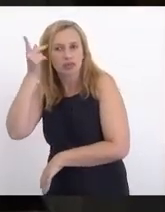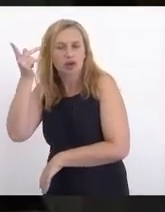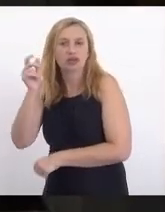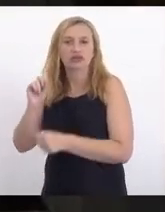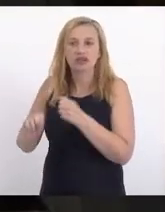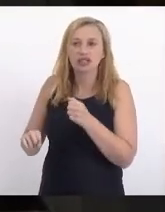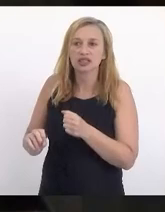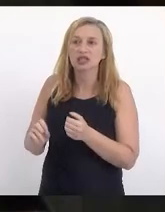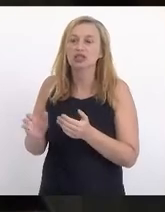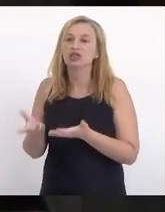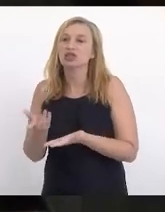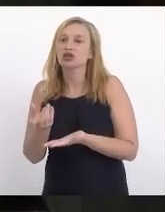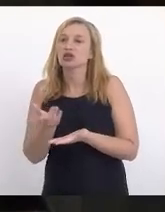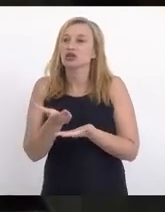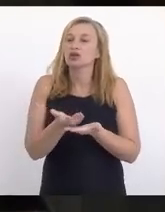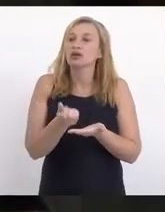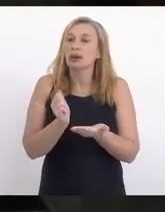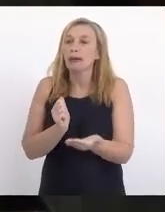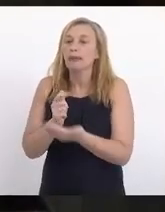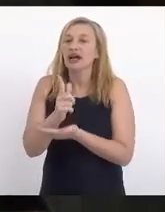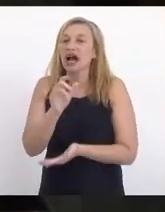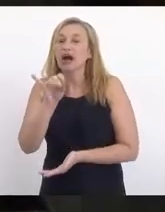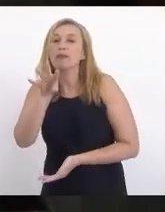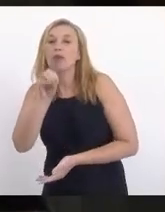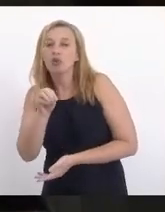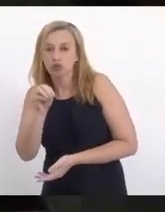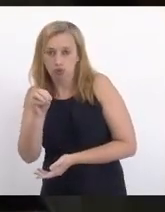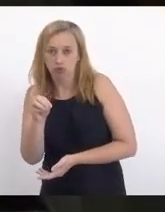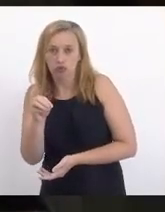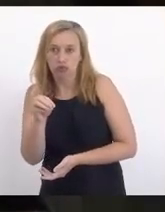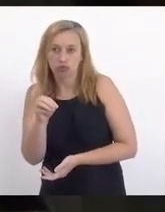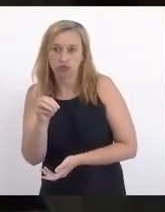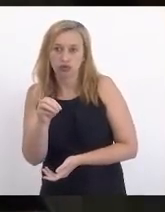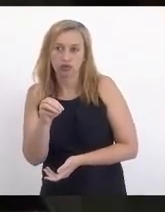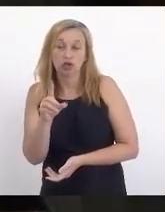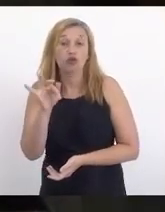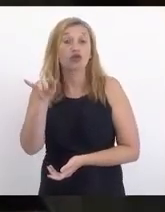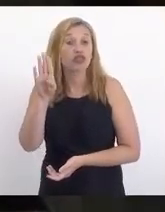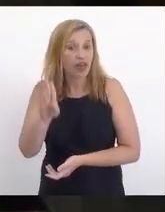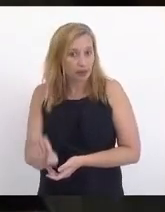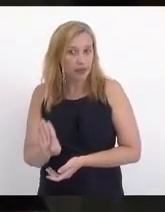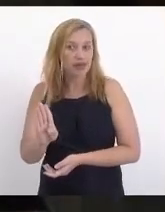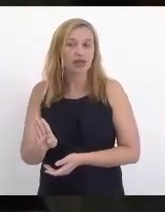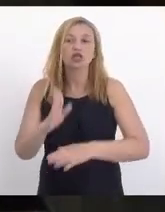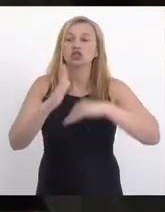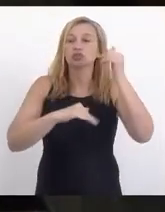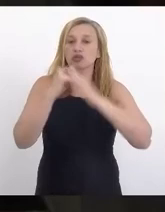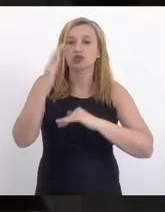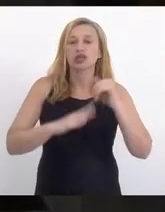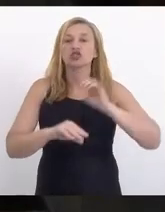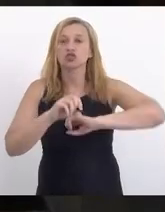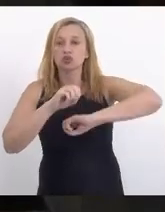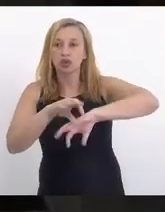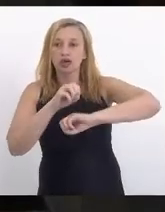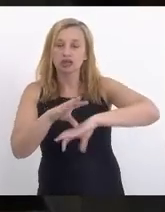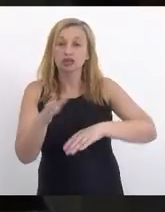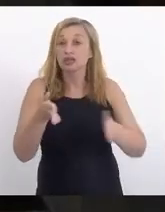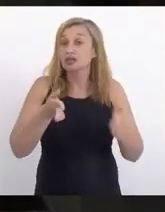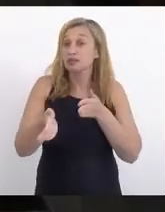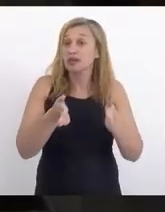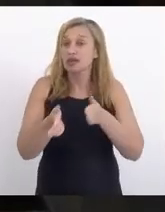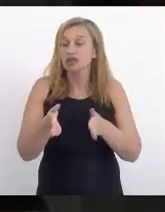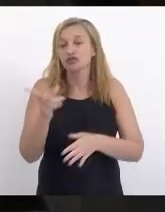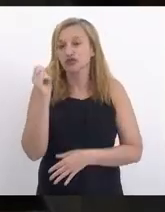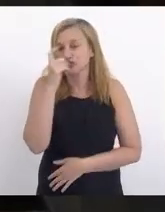sobras do Fundeb para pagar um abono extraordinário, excepcional, um abono do Fundeb para os profissionais da educação nesse período